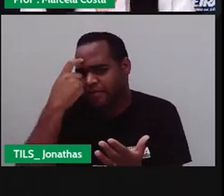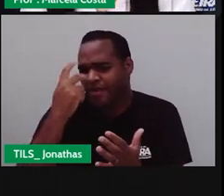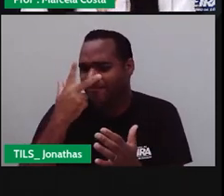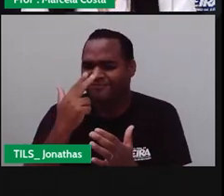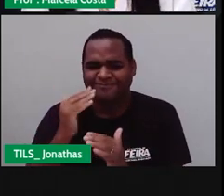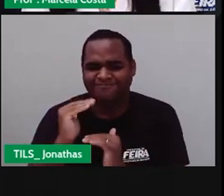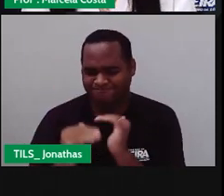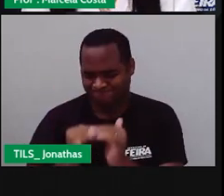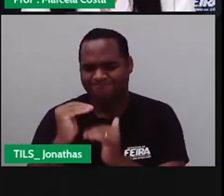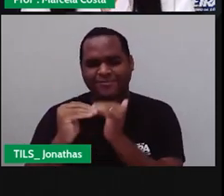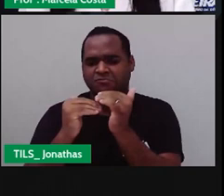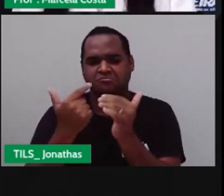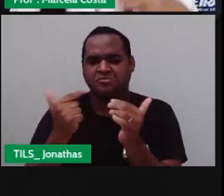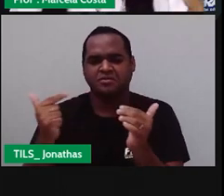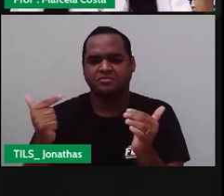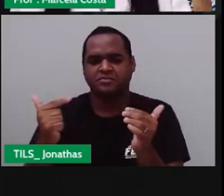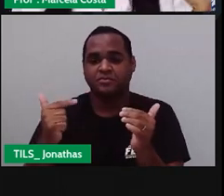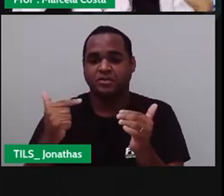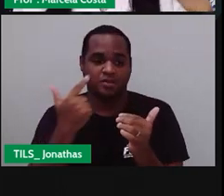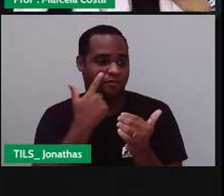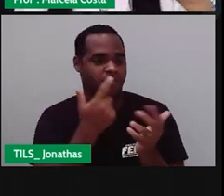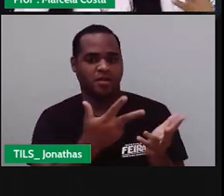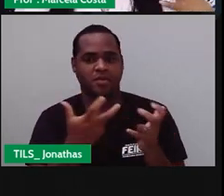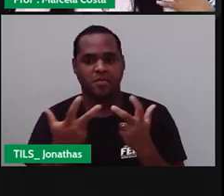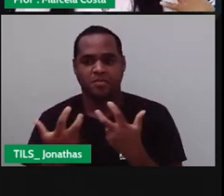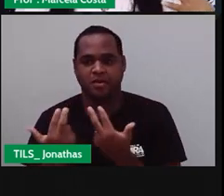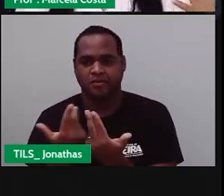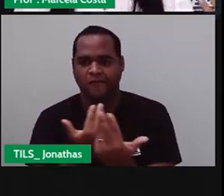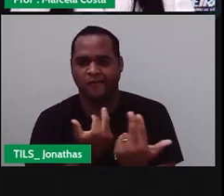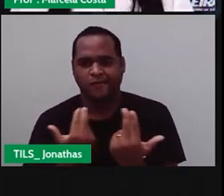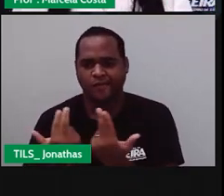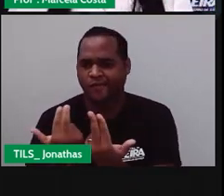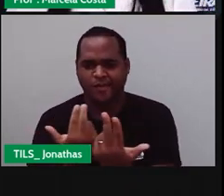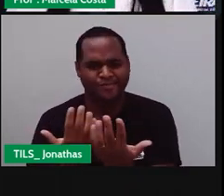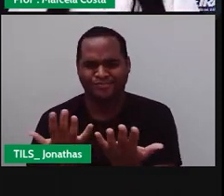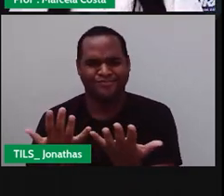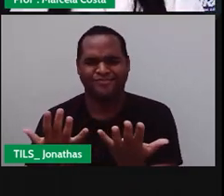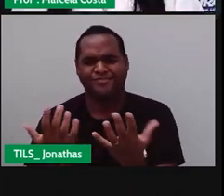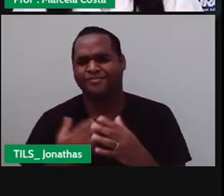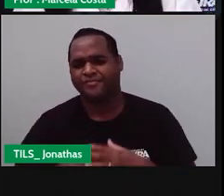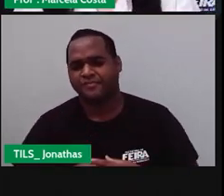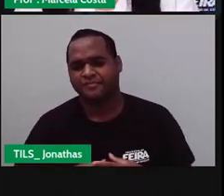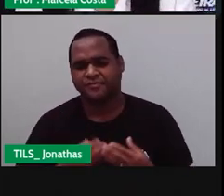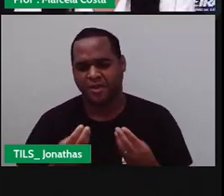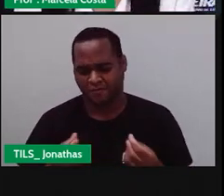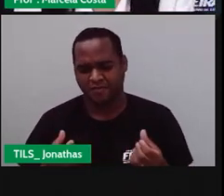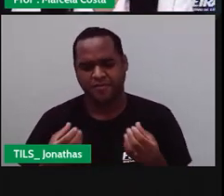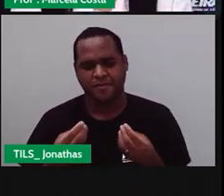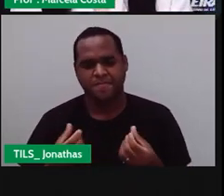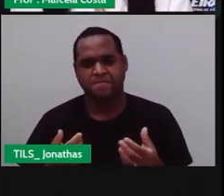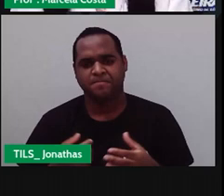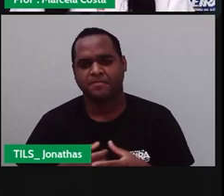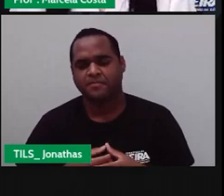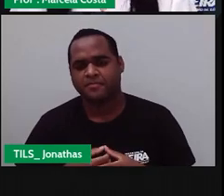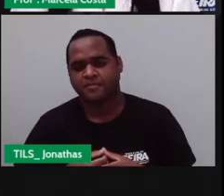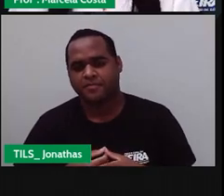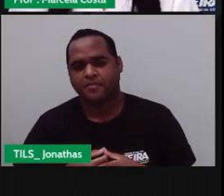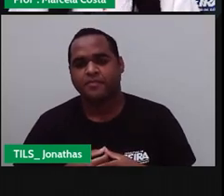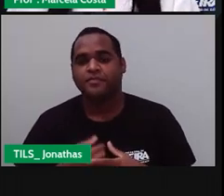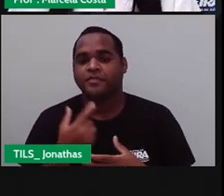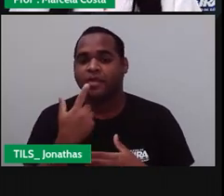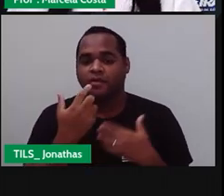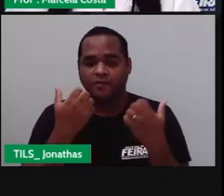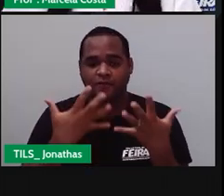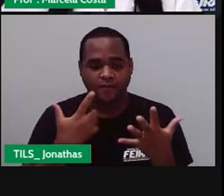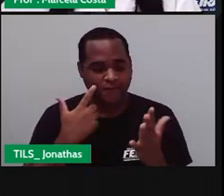desenvolve Vendo tudo Sempre do mesmo jeito Agora Eu vou pedir Para você pegar